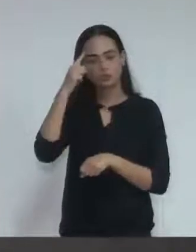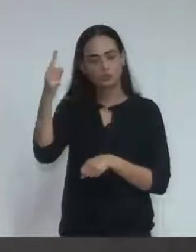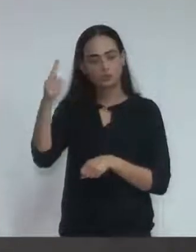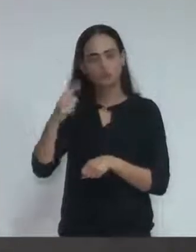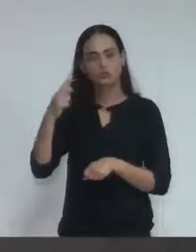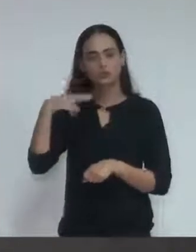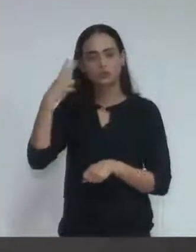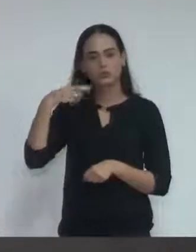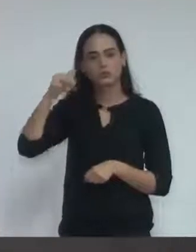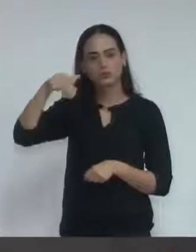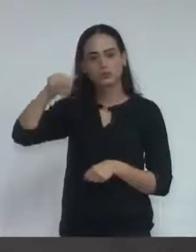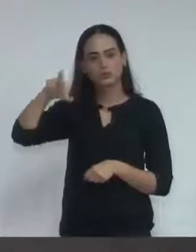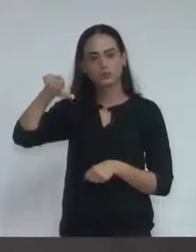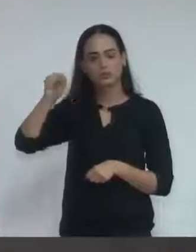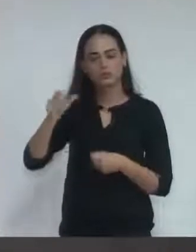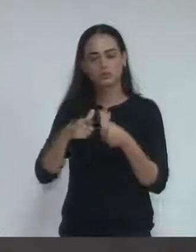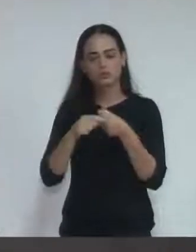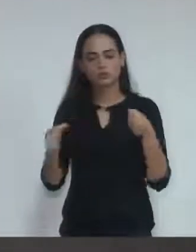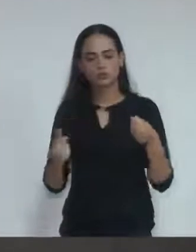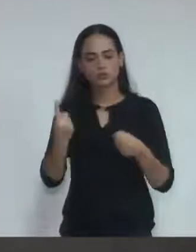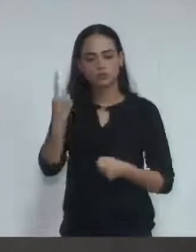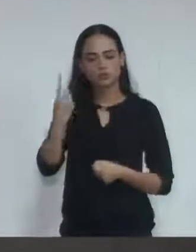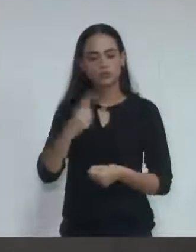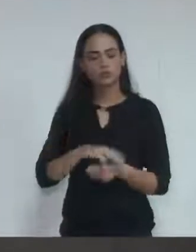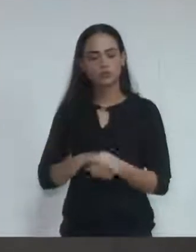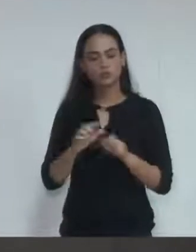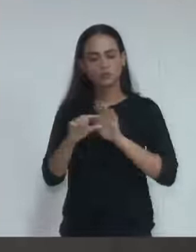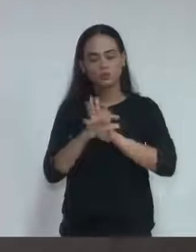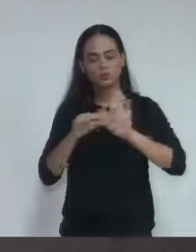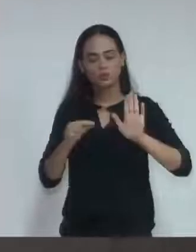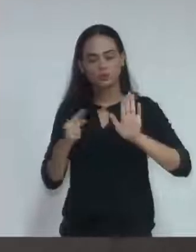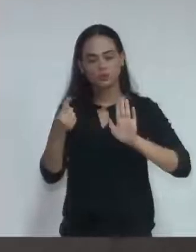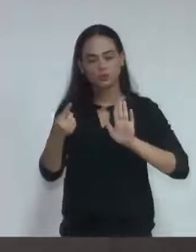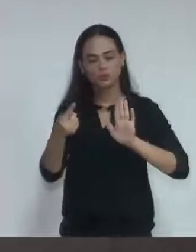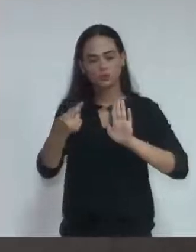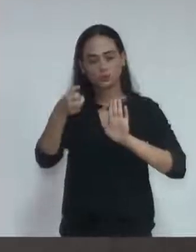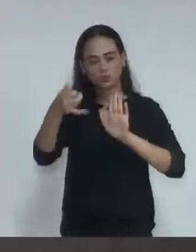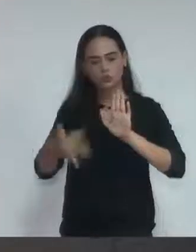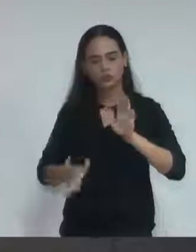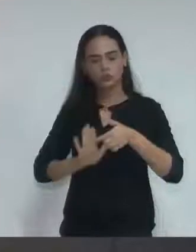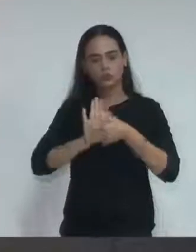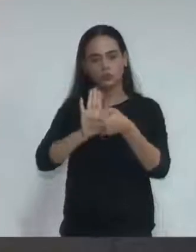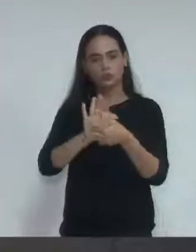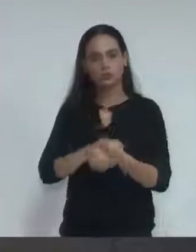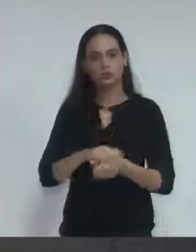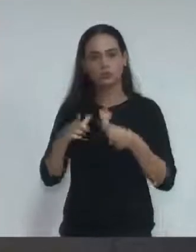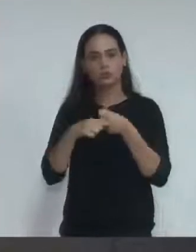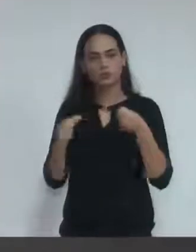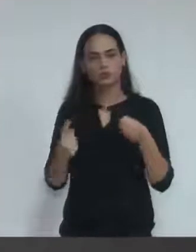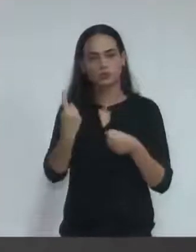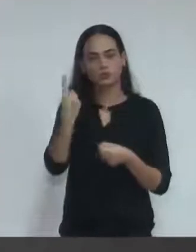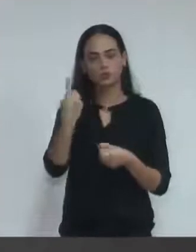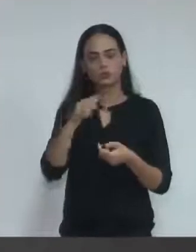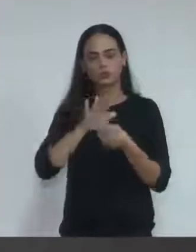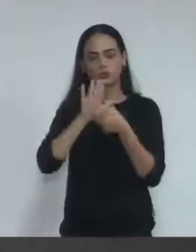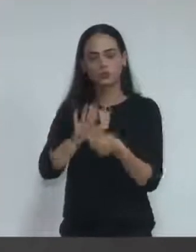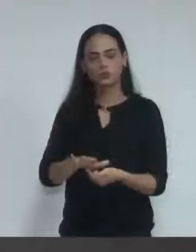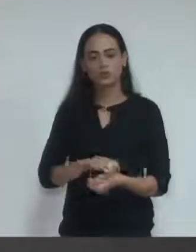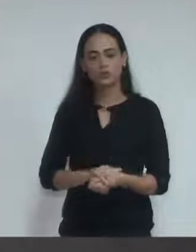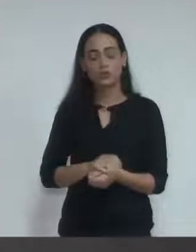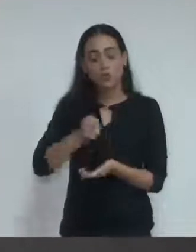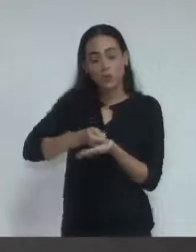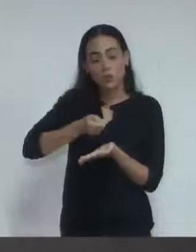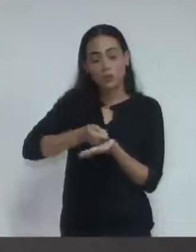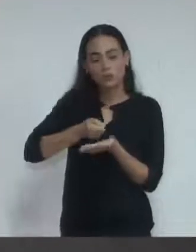Artigo 1º. Desse ao capte do artigo 1º do projeto a seguinte redação. Artigo 1º. É obrigatória a exibição de vídeos